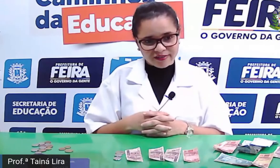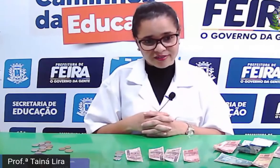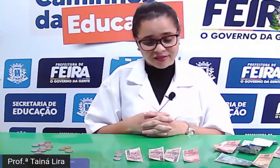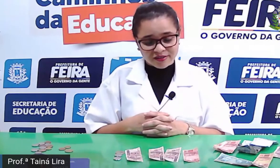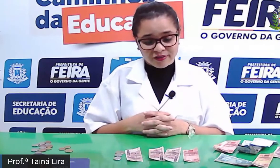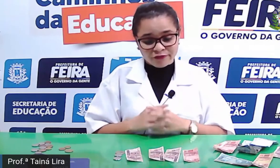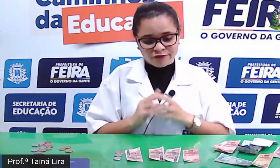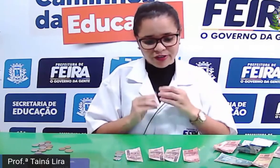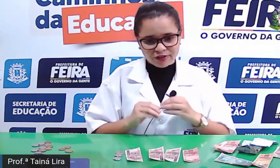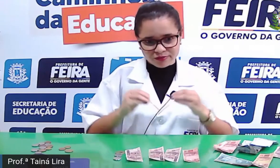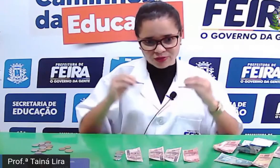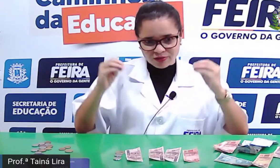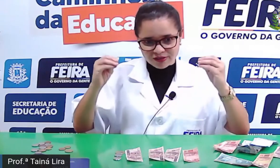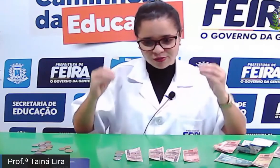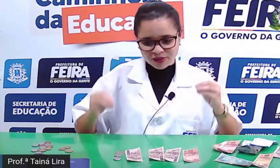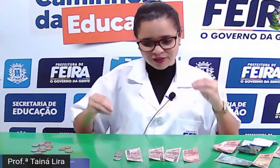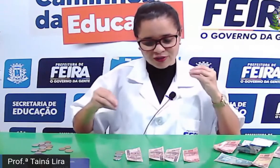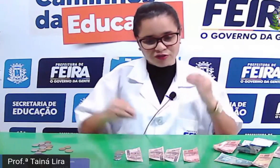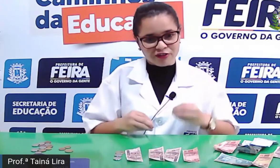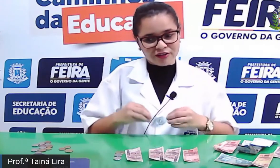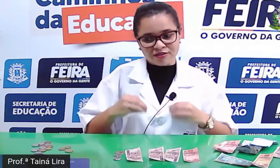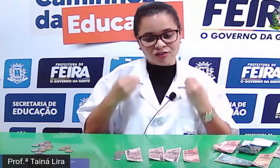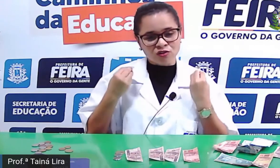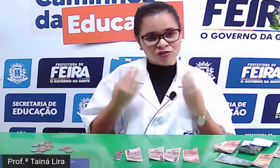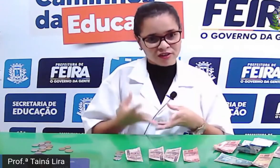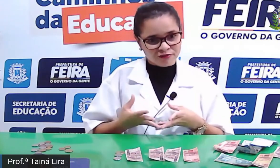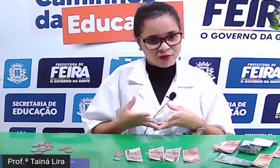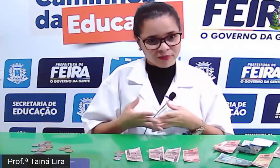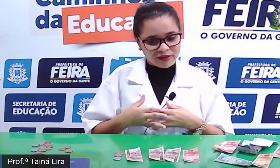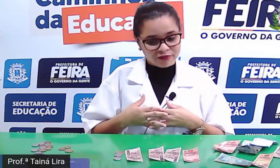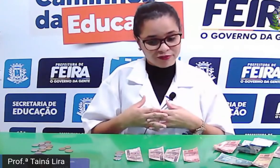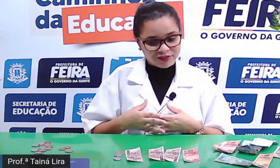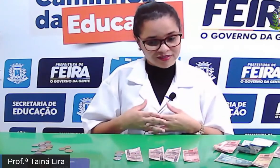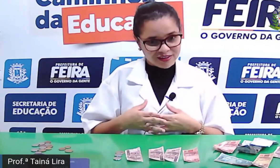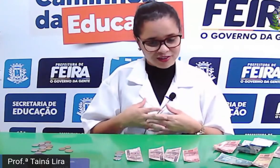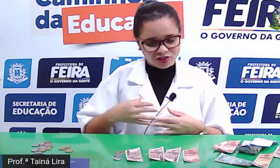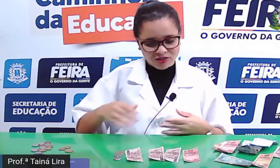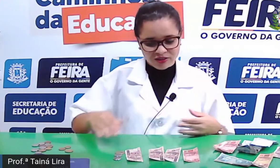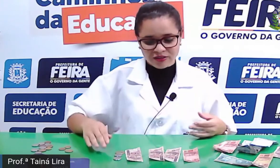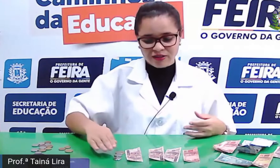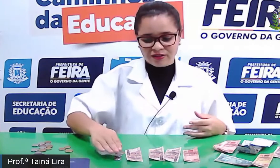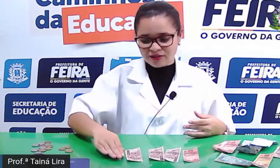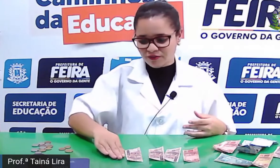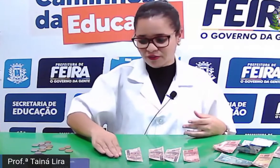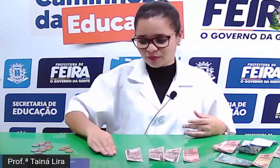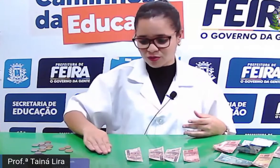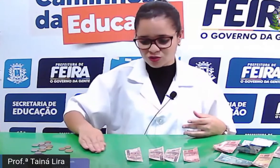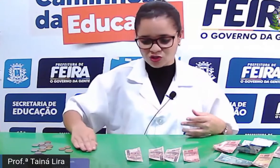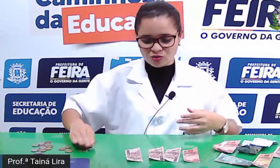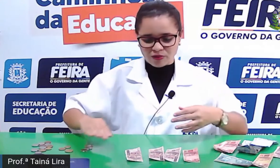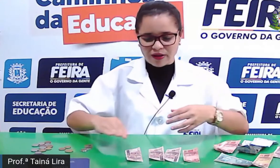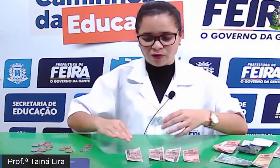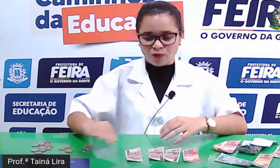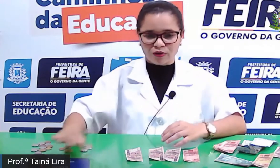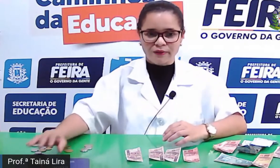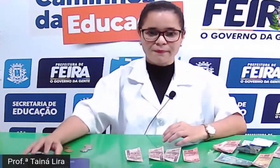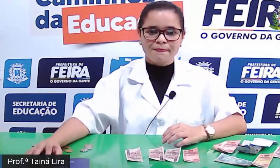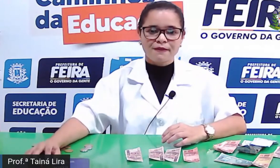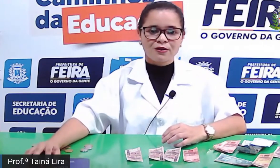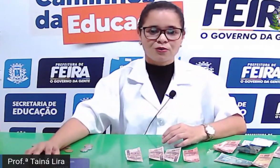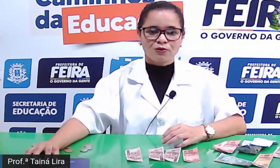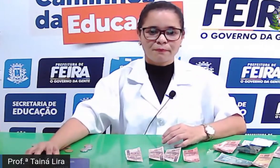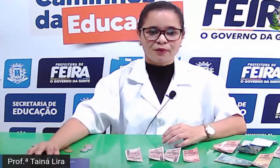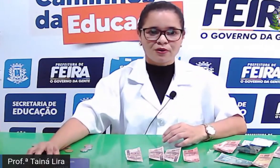reais. Viram de quantas maneiras diferentes a gente consegue formar aí o vinte e sete? Então, vamos continuar agora